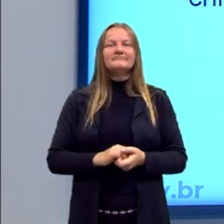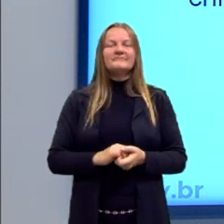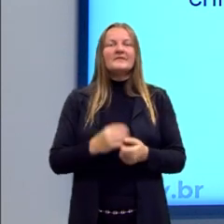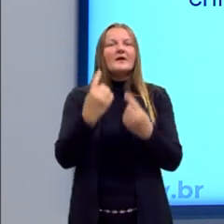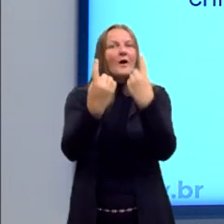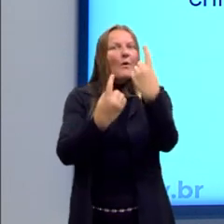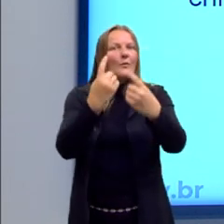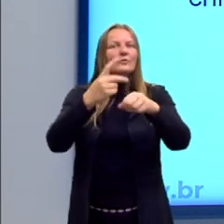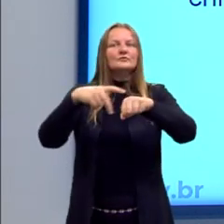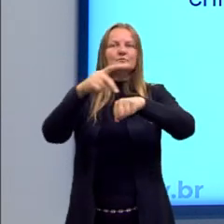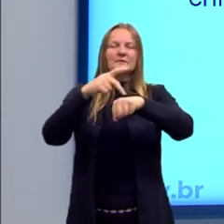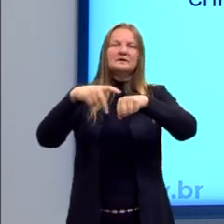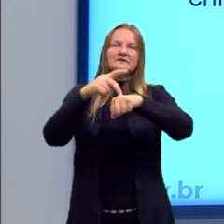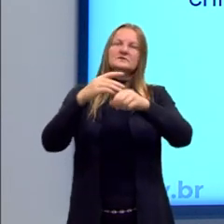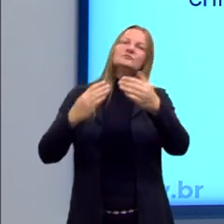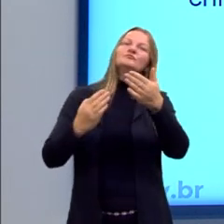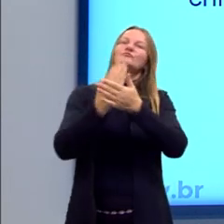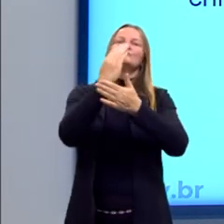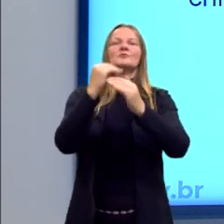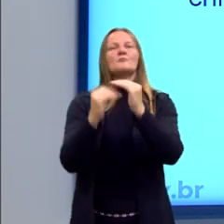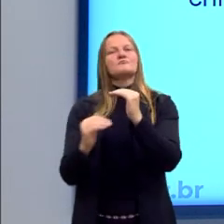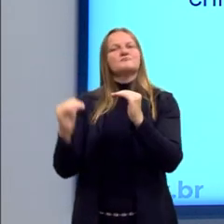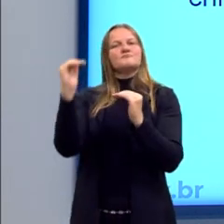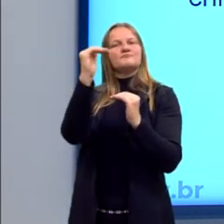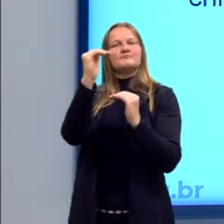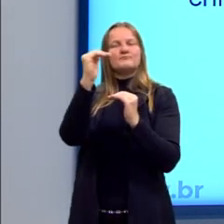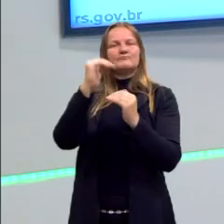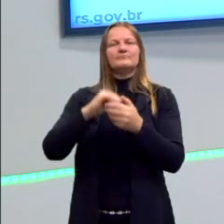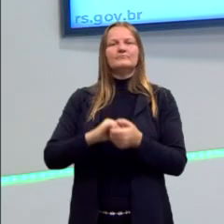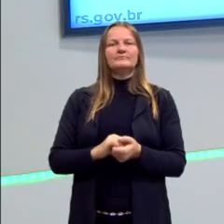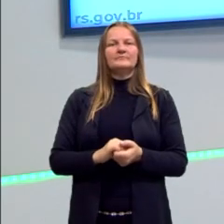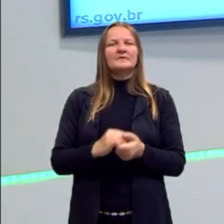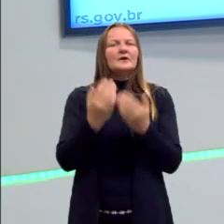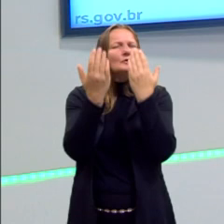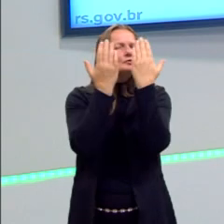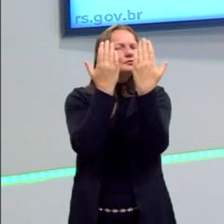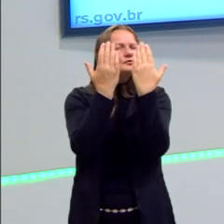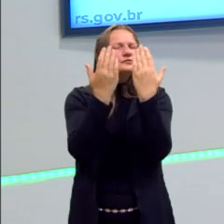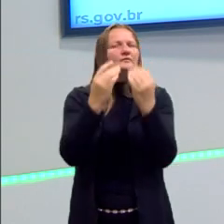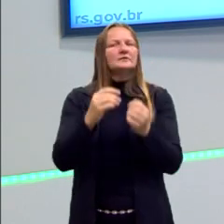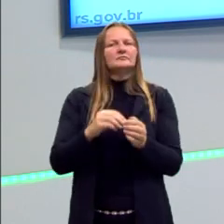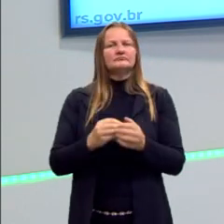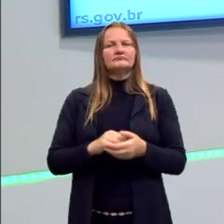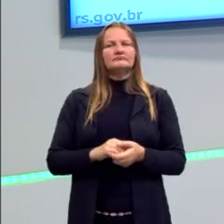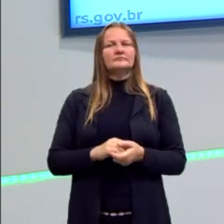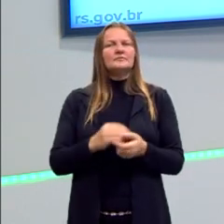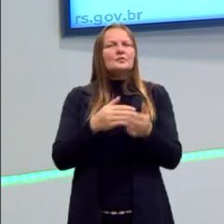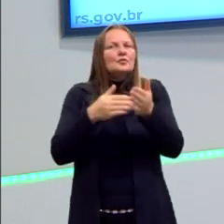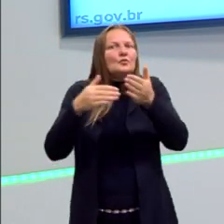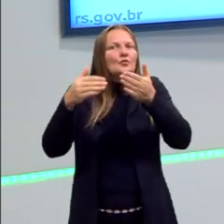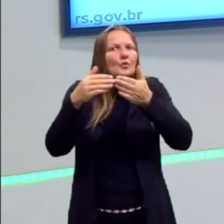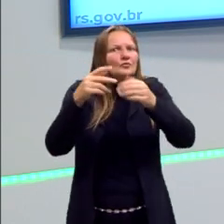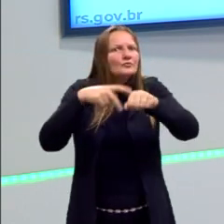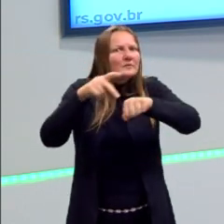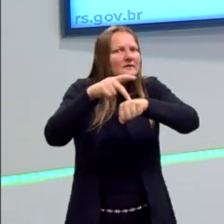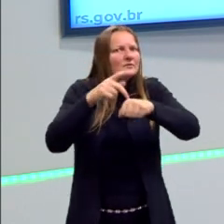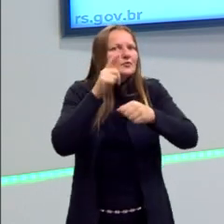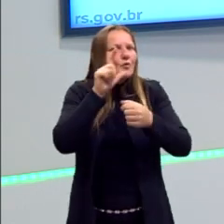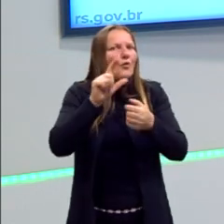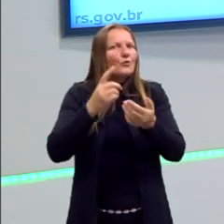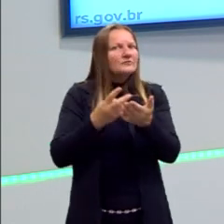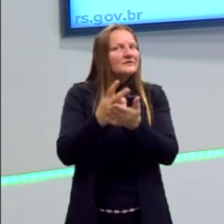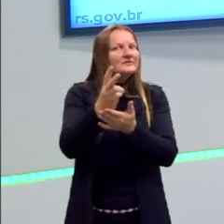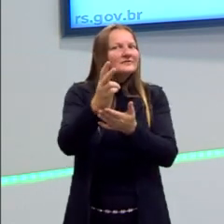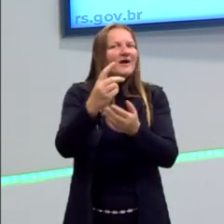conseguiram dar esse salto. Porém, a dúvida é se, é o questionamento, todos os países continuarão ou